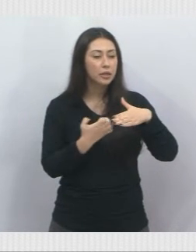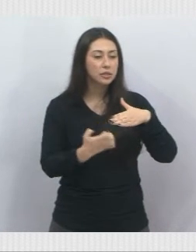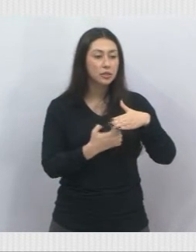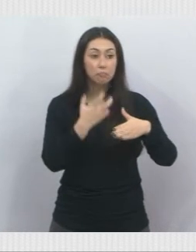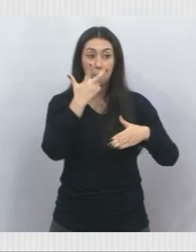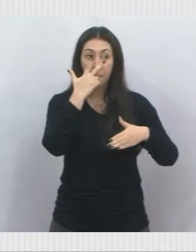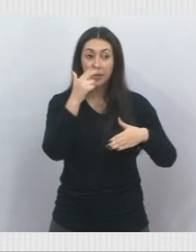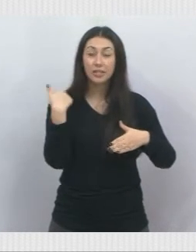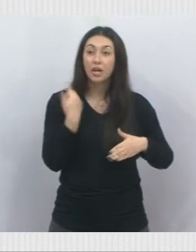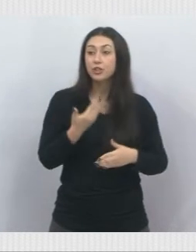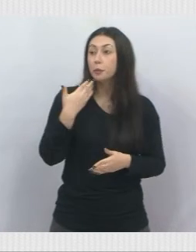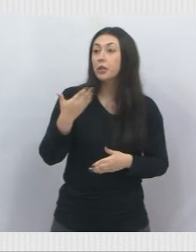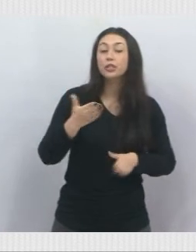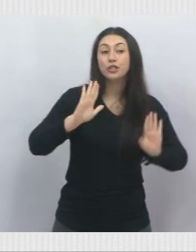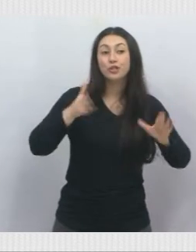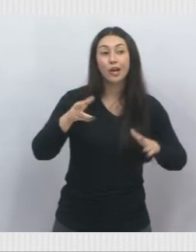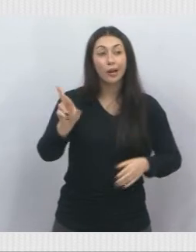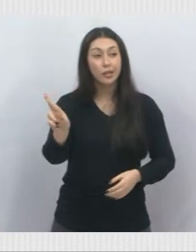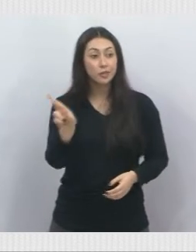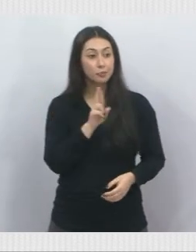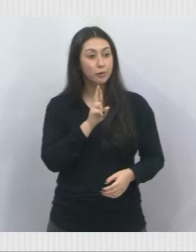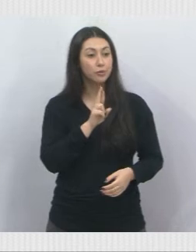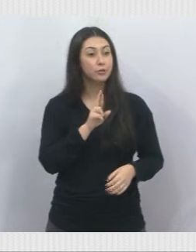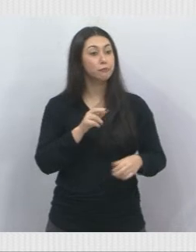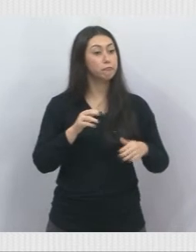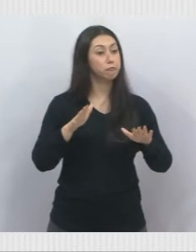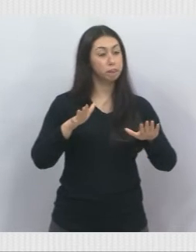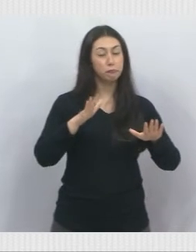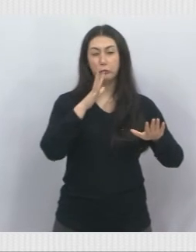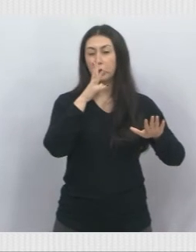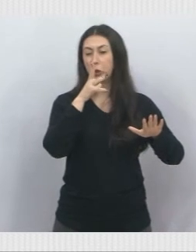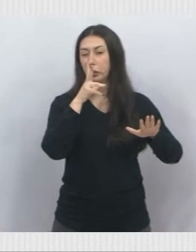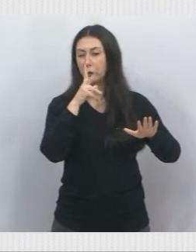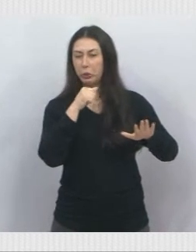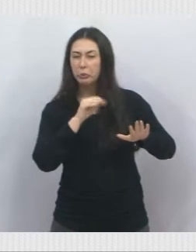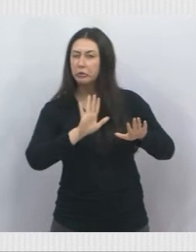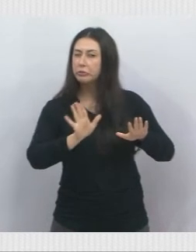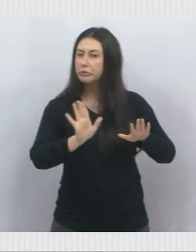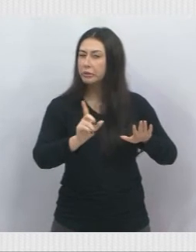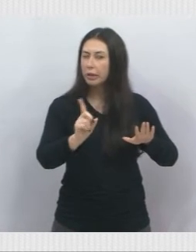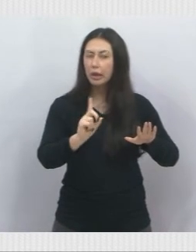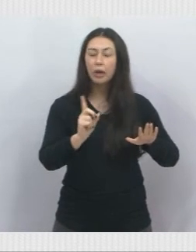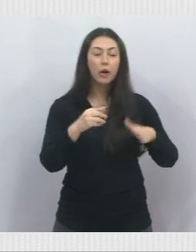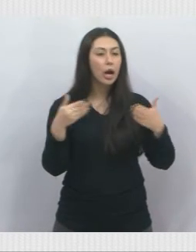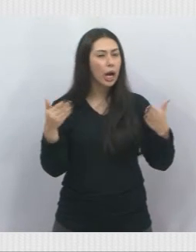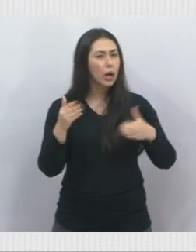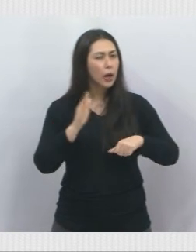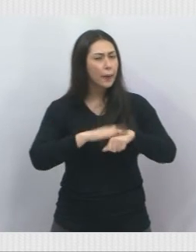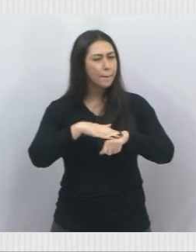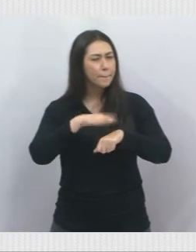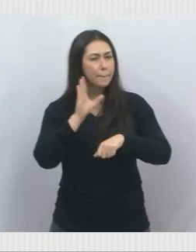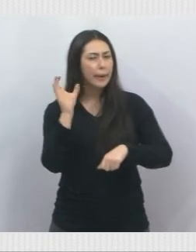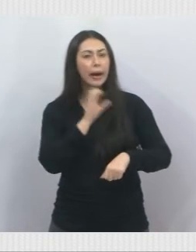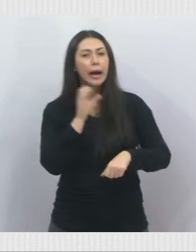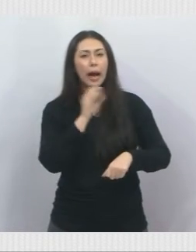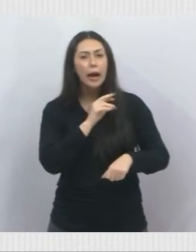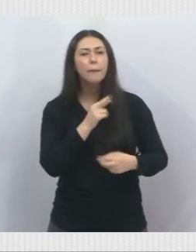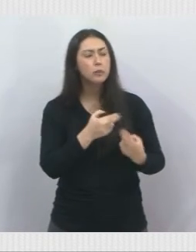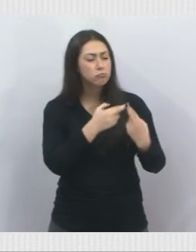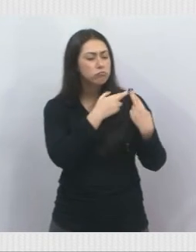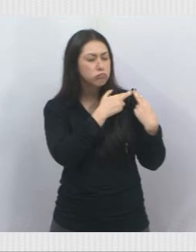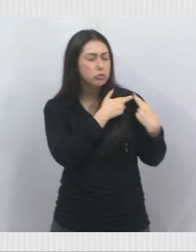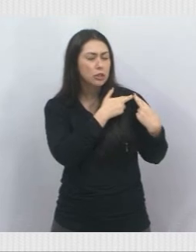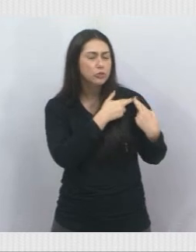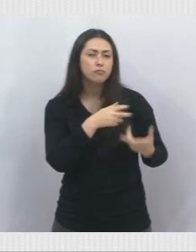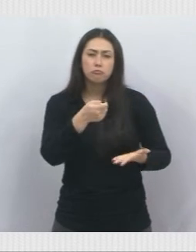Parece que a gente está fazendo o pedido e está sendo atendido com mais rapidez. Não está mais como o ano passado. Parece que estão cumprindo com as obrigações e